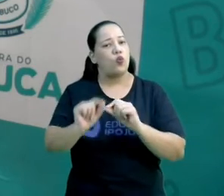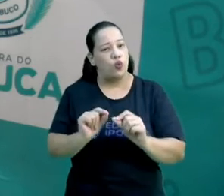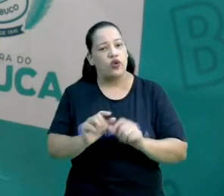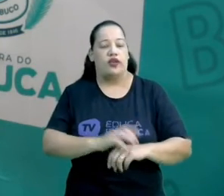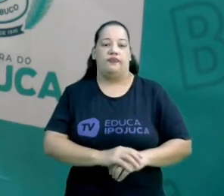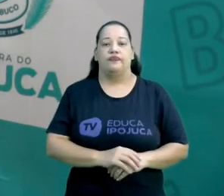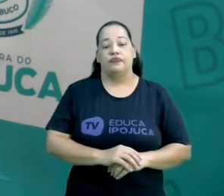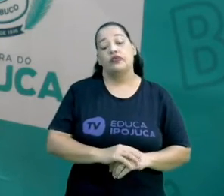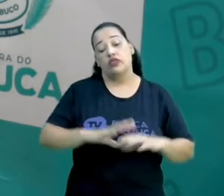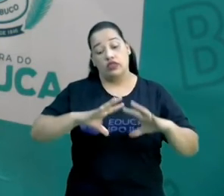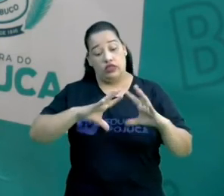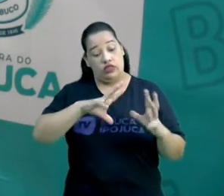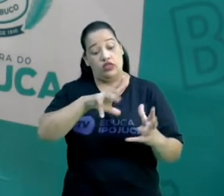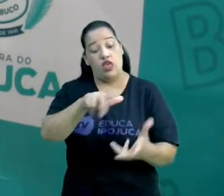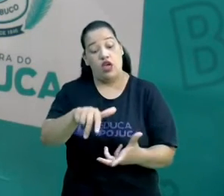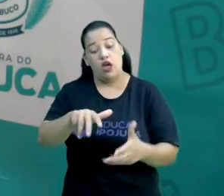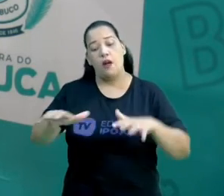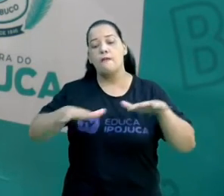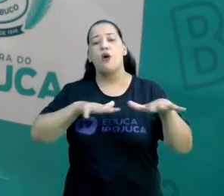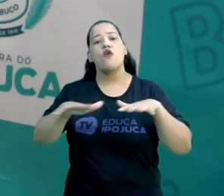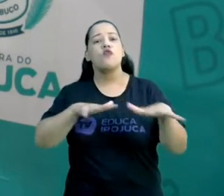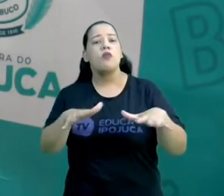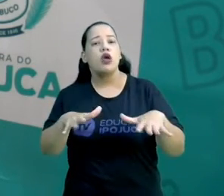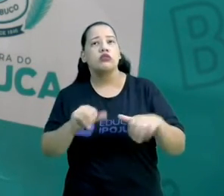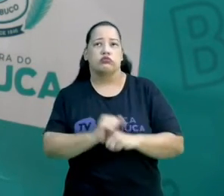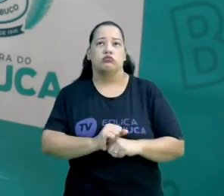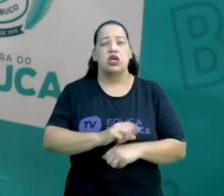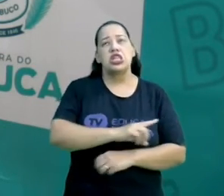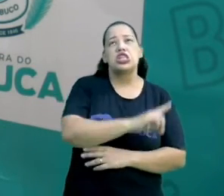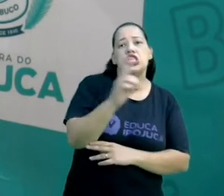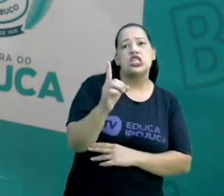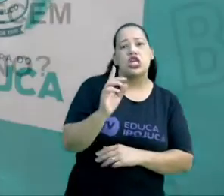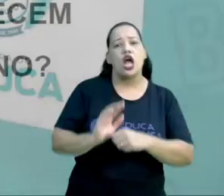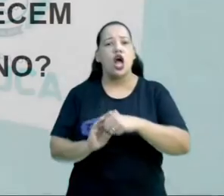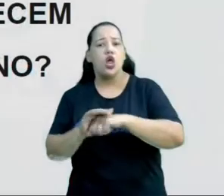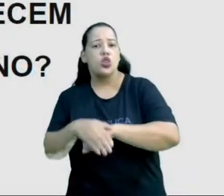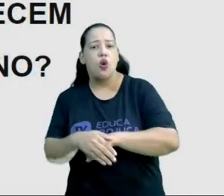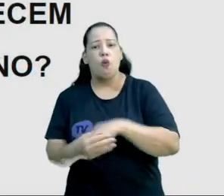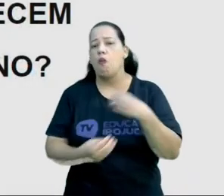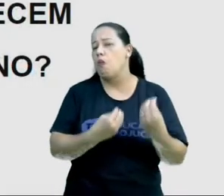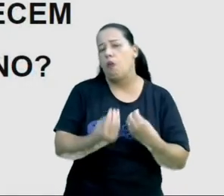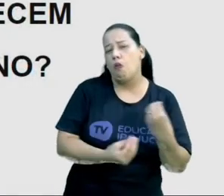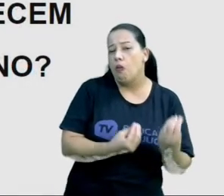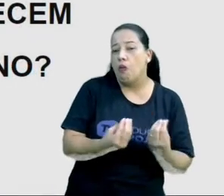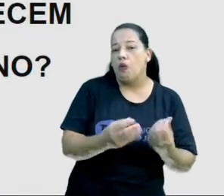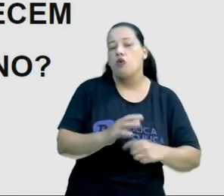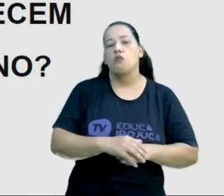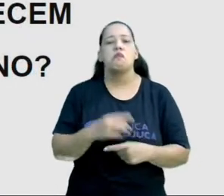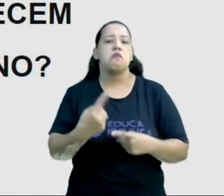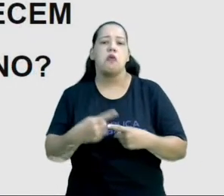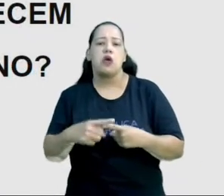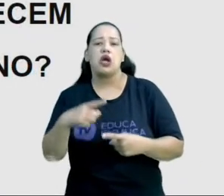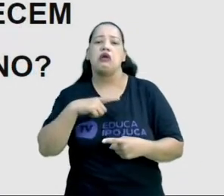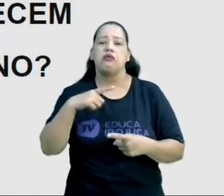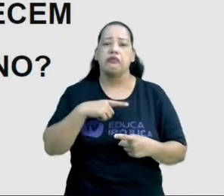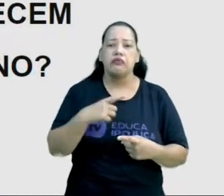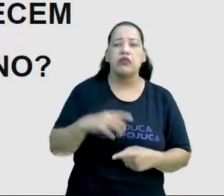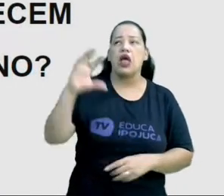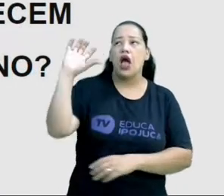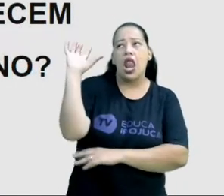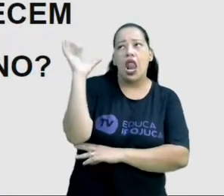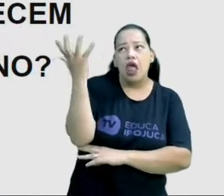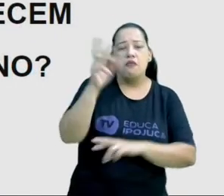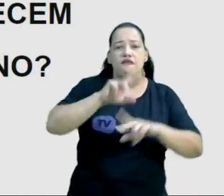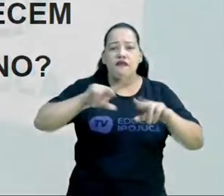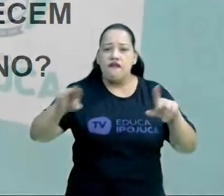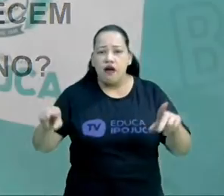Terra? Como é que se forma o dia e noite? E por que que acontece as estações do ano? E a gente